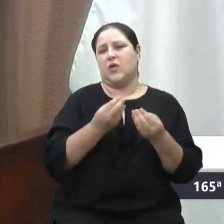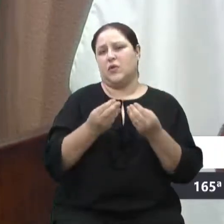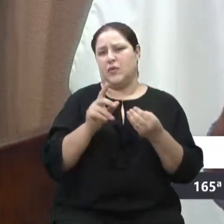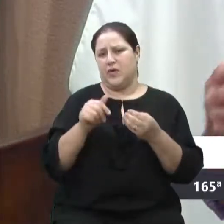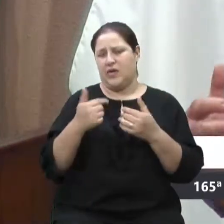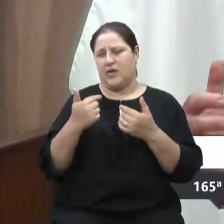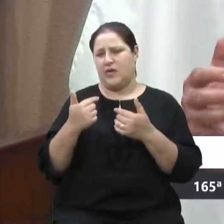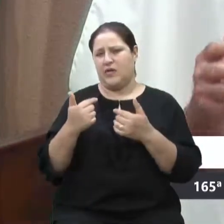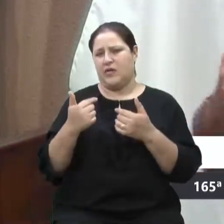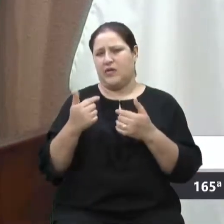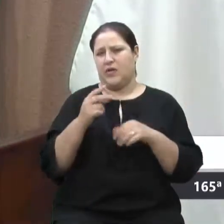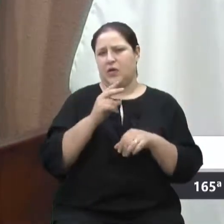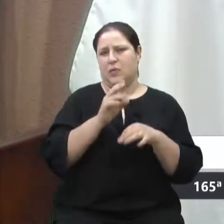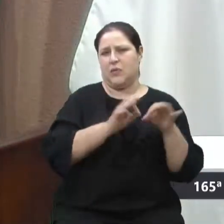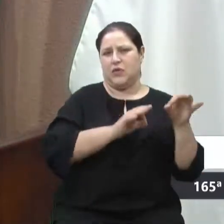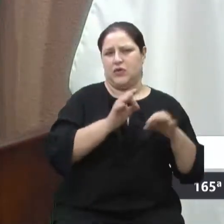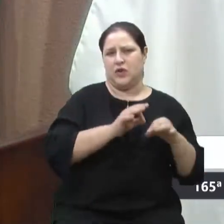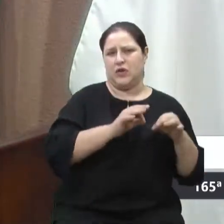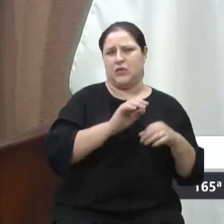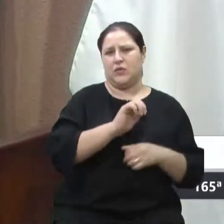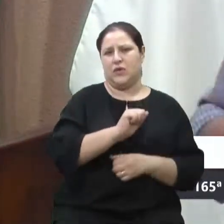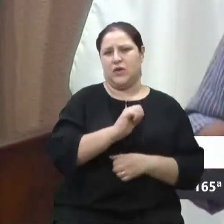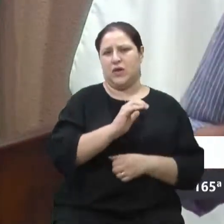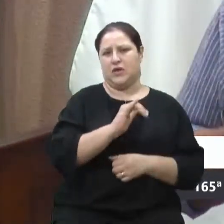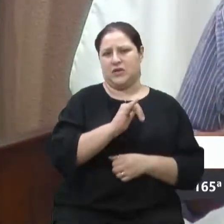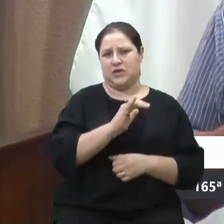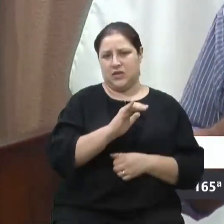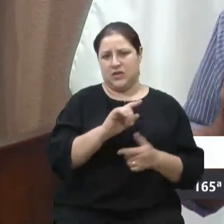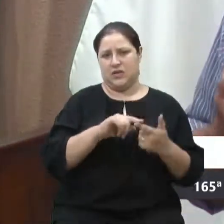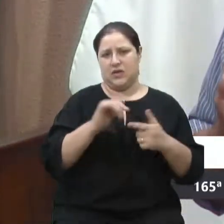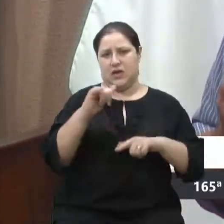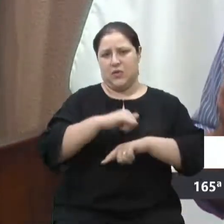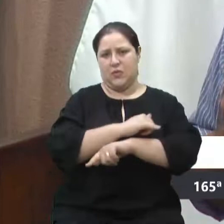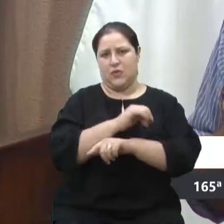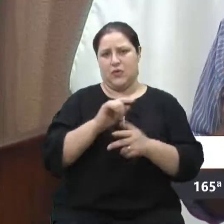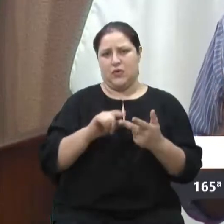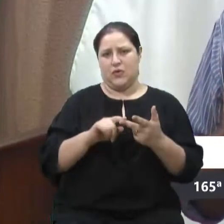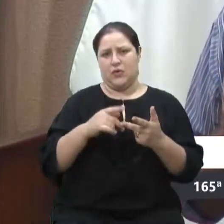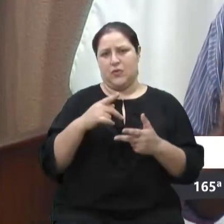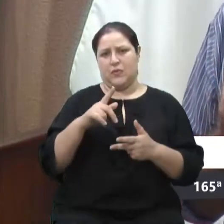SIC, aeroporto, plano de diretor? Nós precisamos ter essa compreensão.